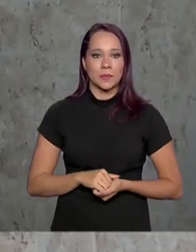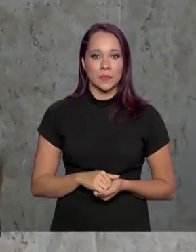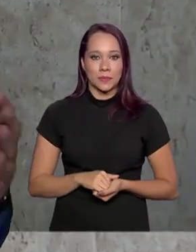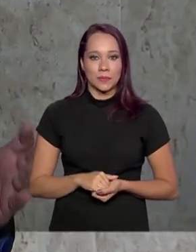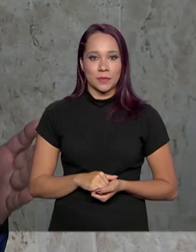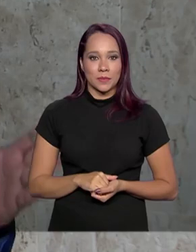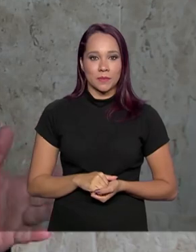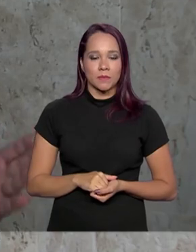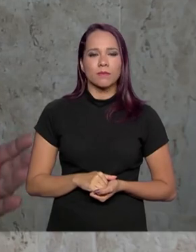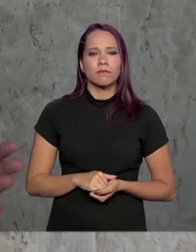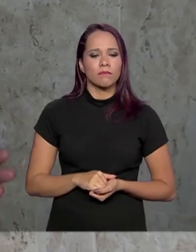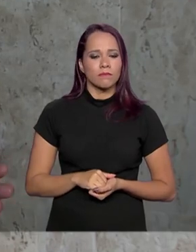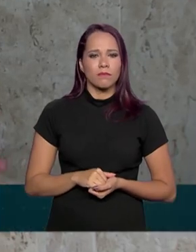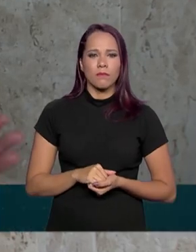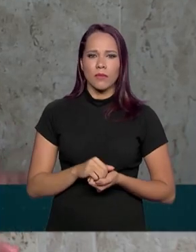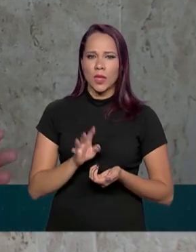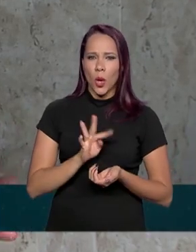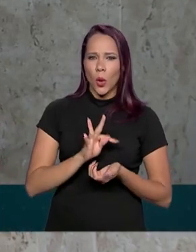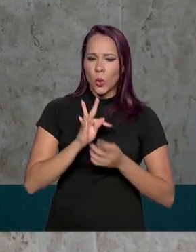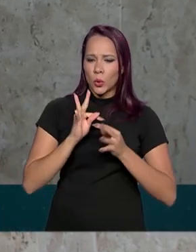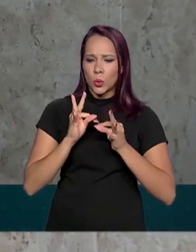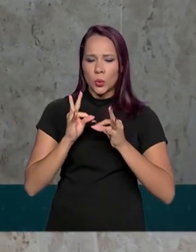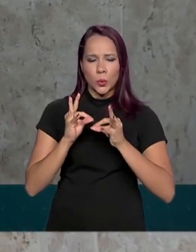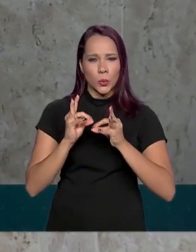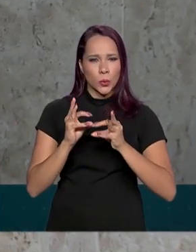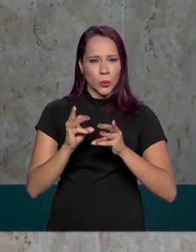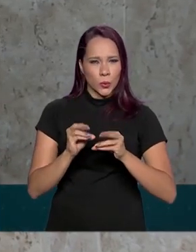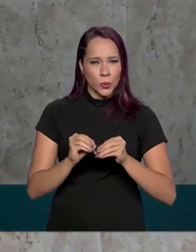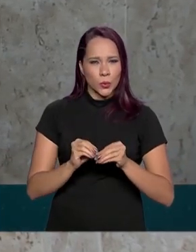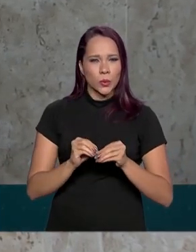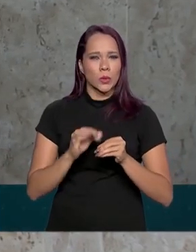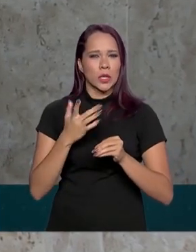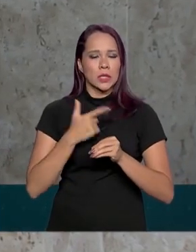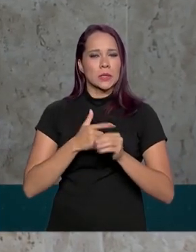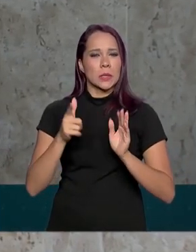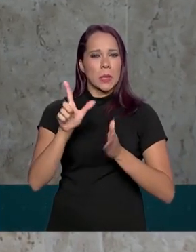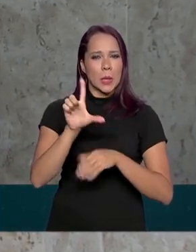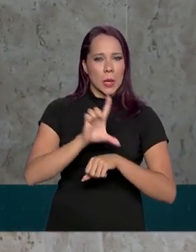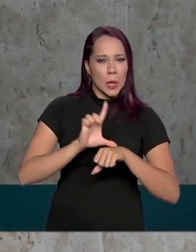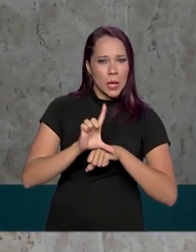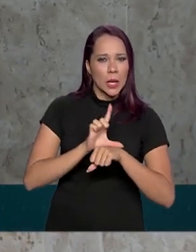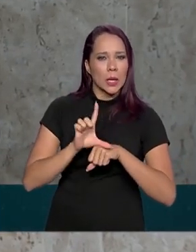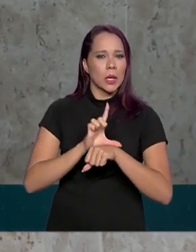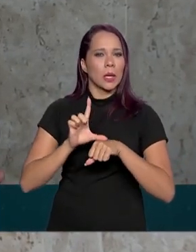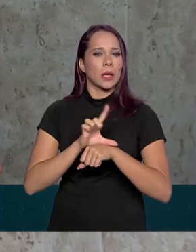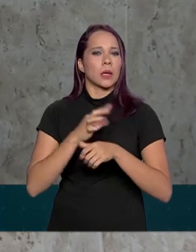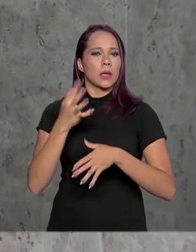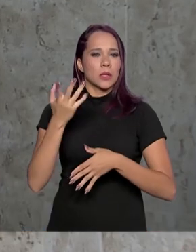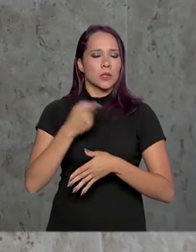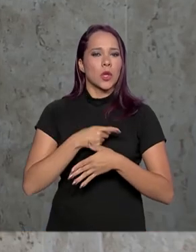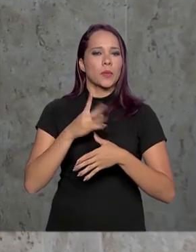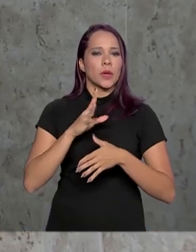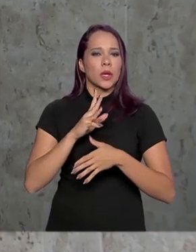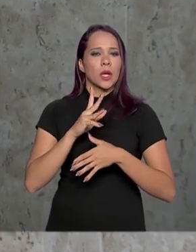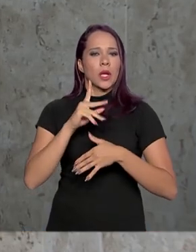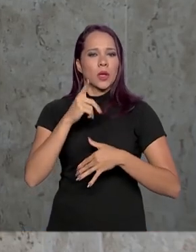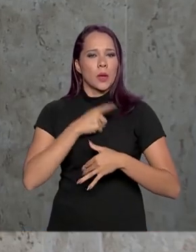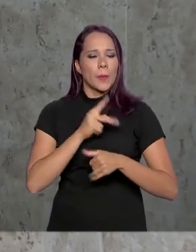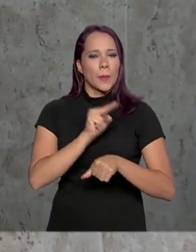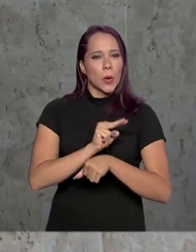Vamos pegar todos esses fragmentos de legislação sobre quarentena. A gente tem